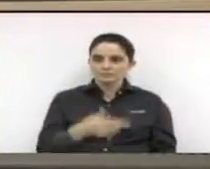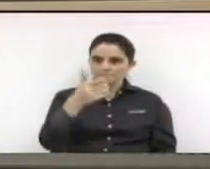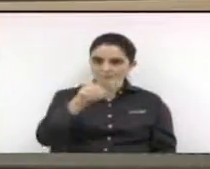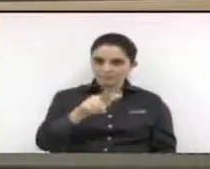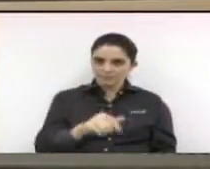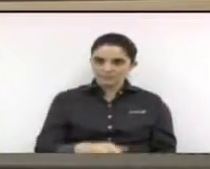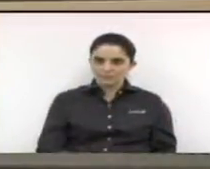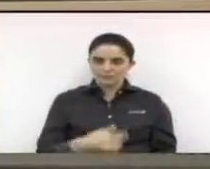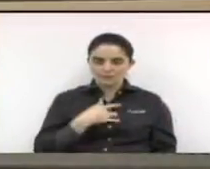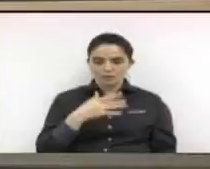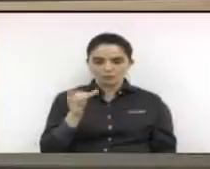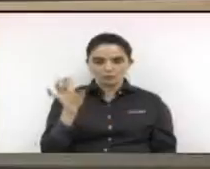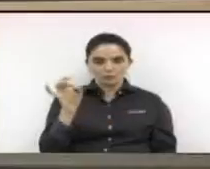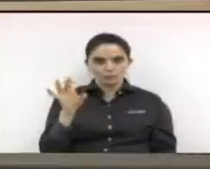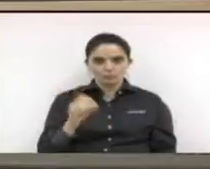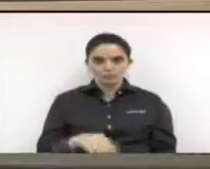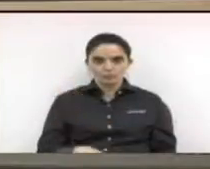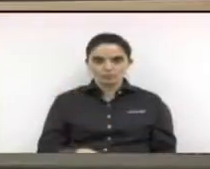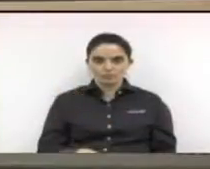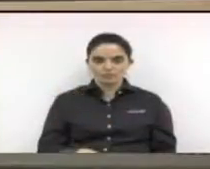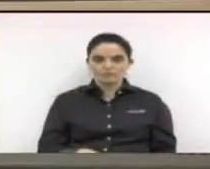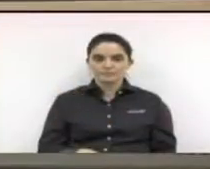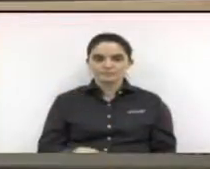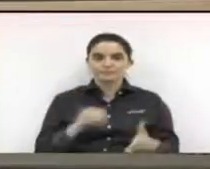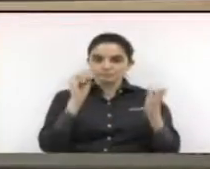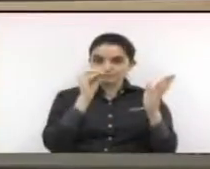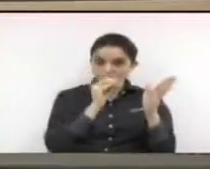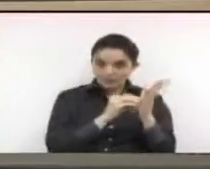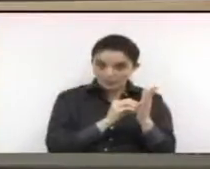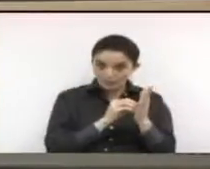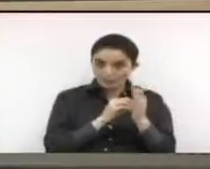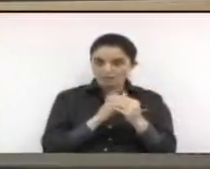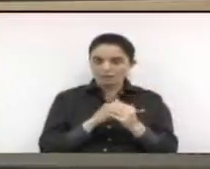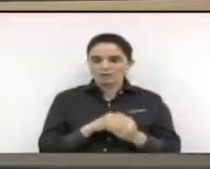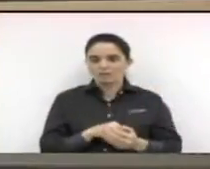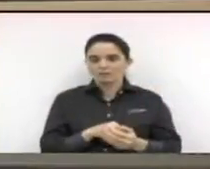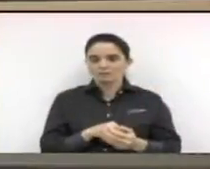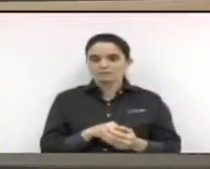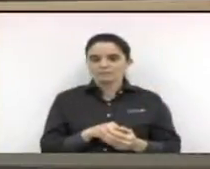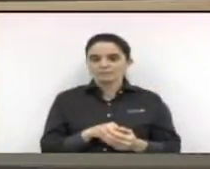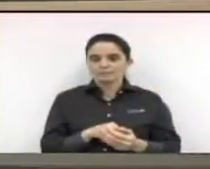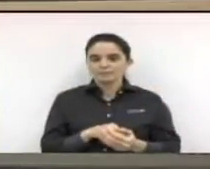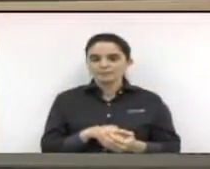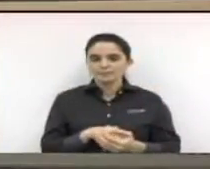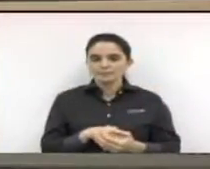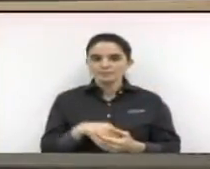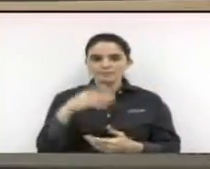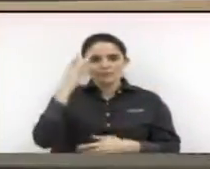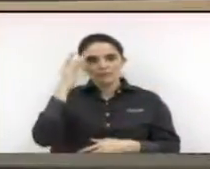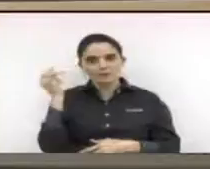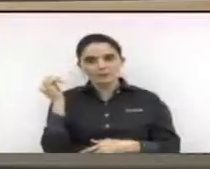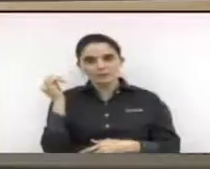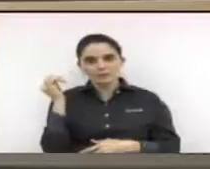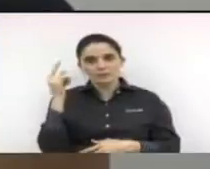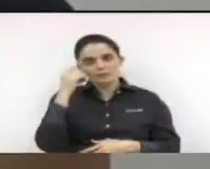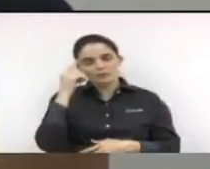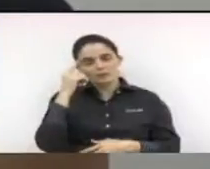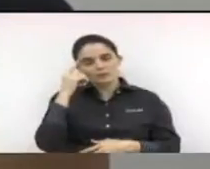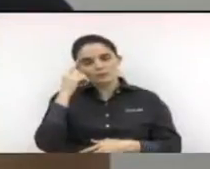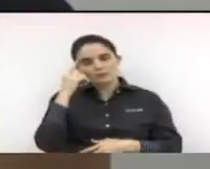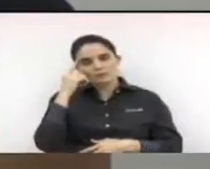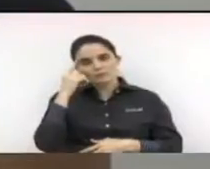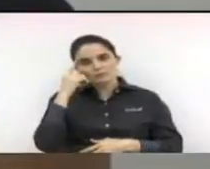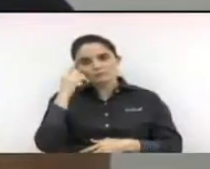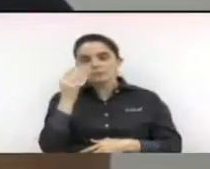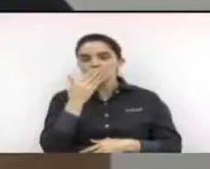uma vez eu só queria de fato reforçar eu recebi um recado amanhã eu conto com a presença de todos